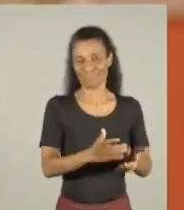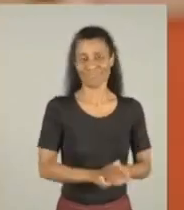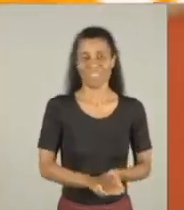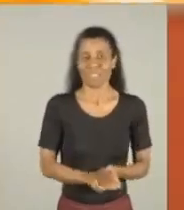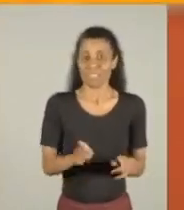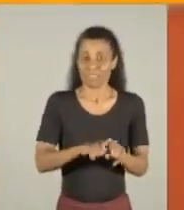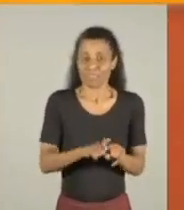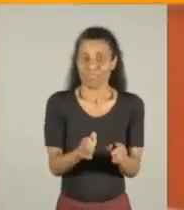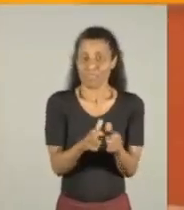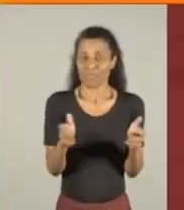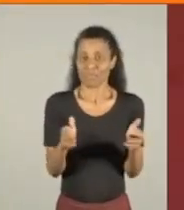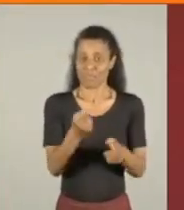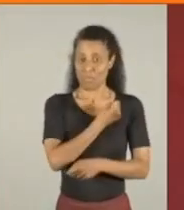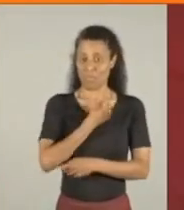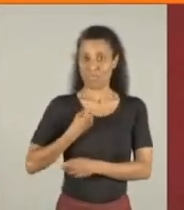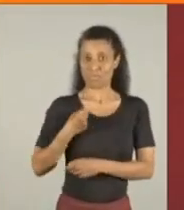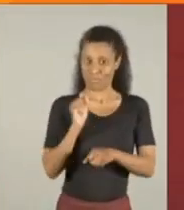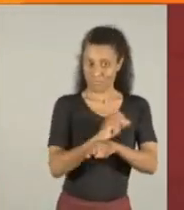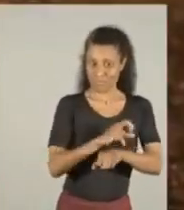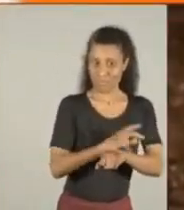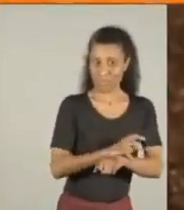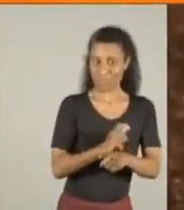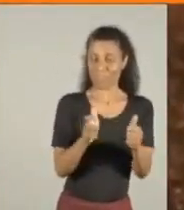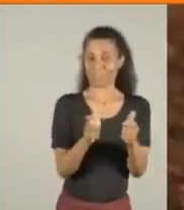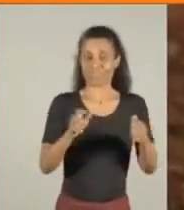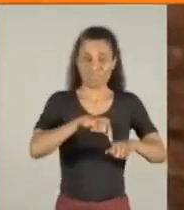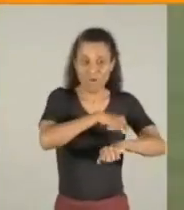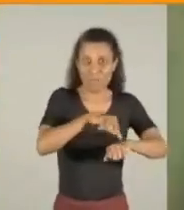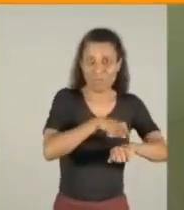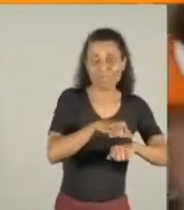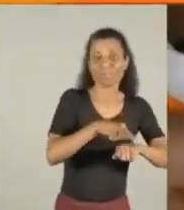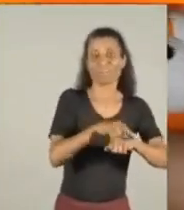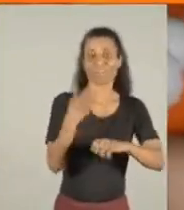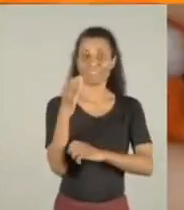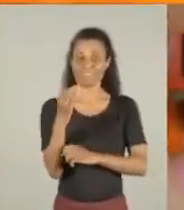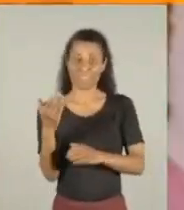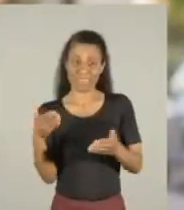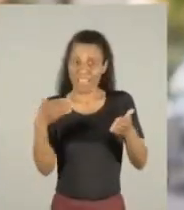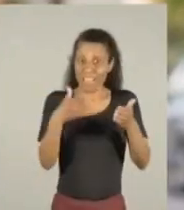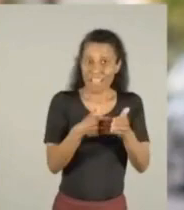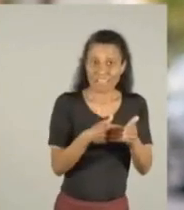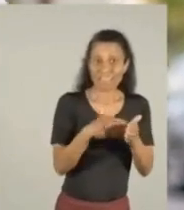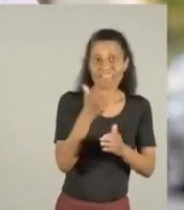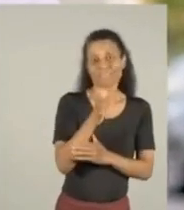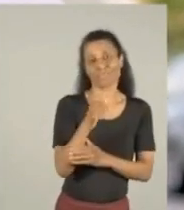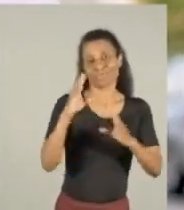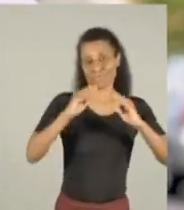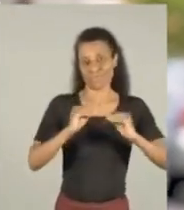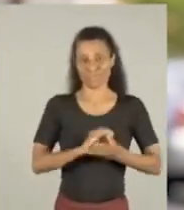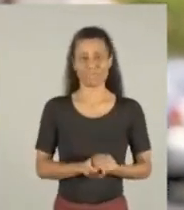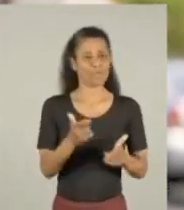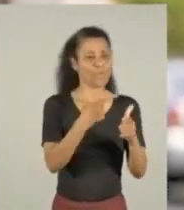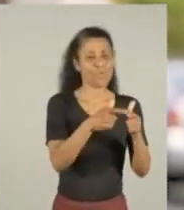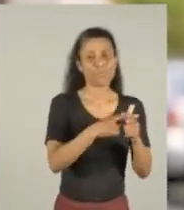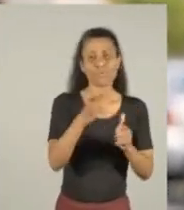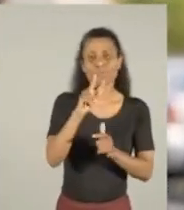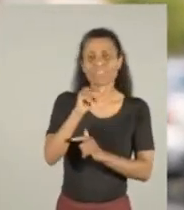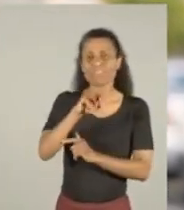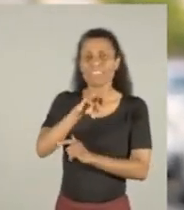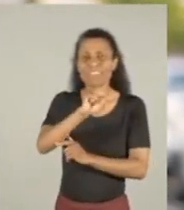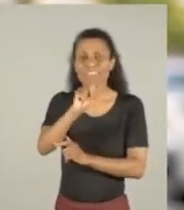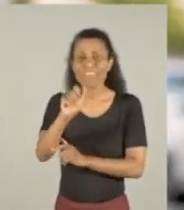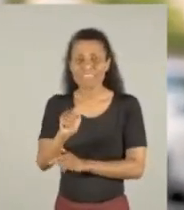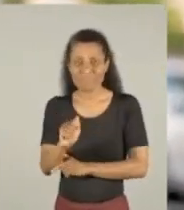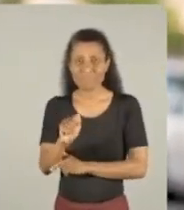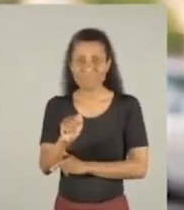Melo vai ampliar o número de vagas e estender o horário de creches até as 23 horas. O problema da Vanessa, lá